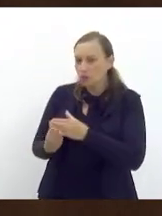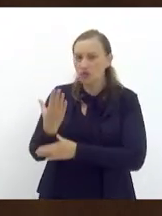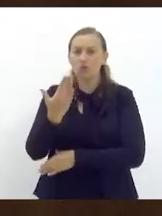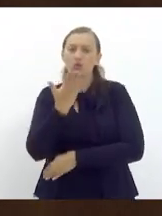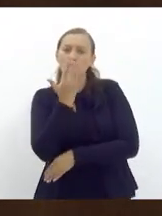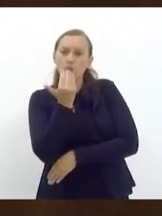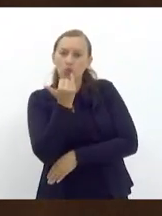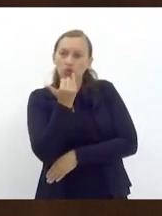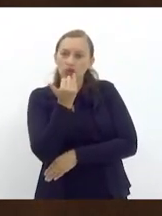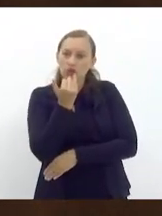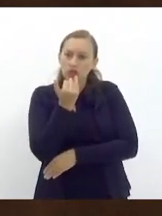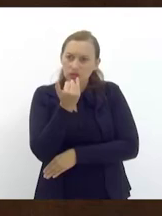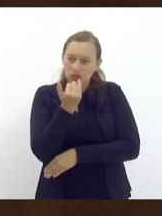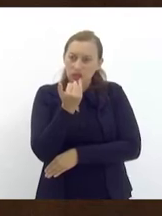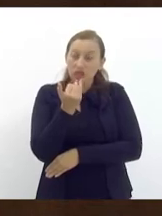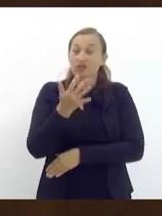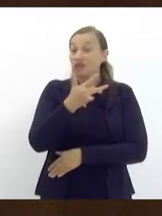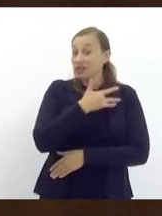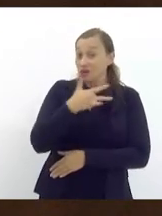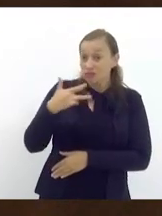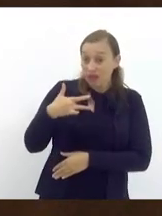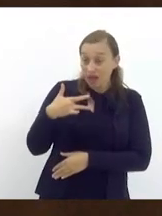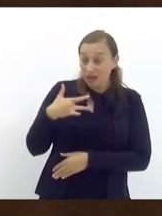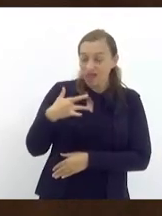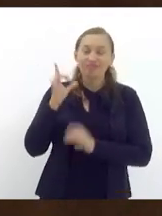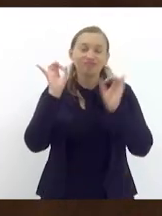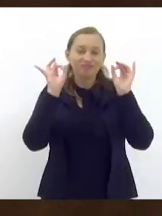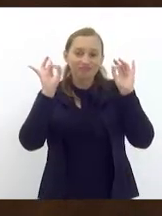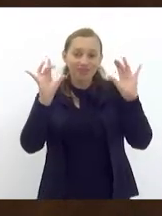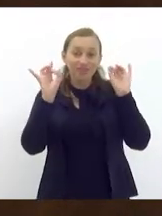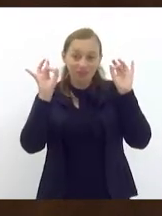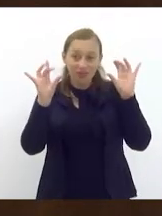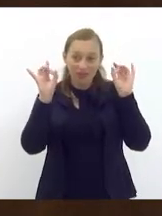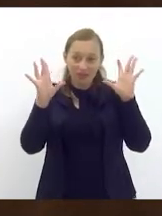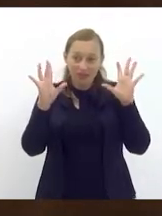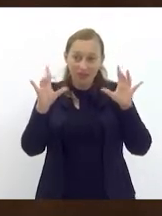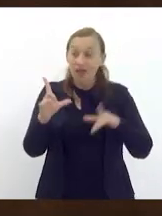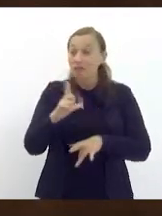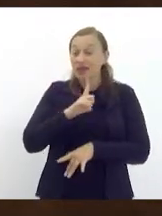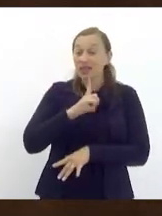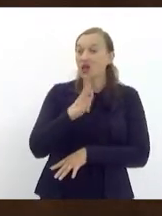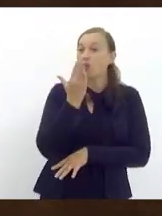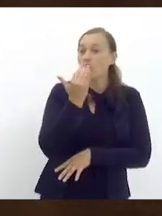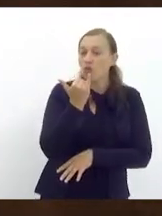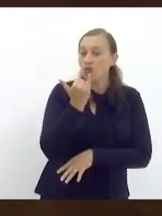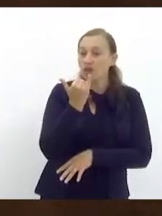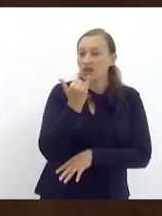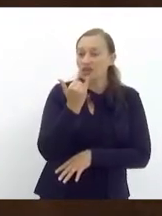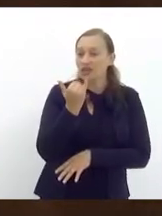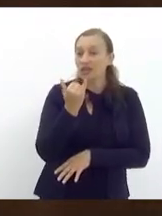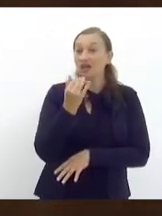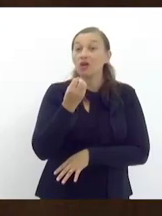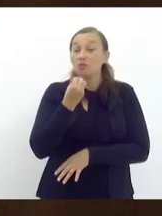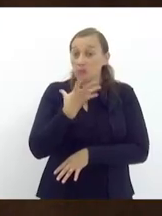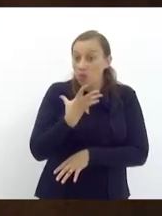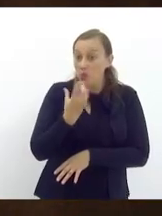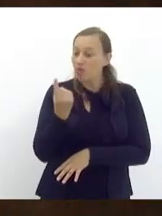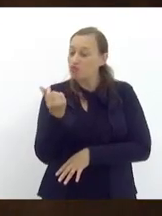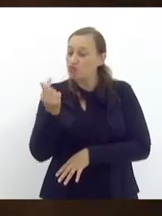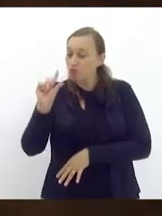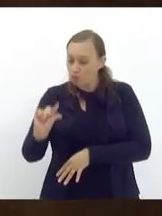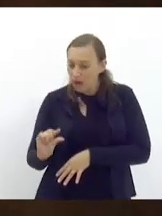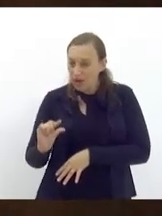da produção de alimentos saudáveis e especialmente para ter uma alimentação farta barata de qualidade